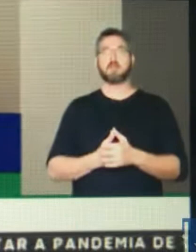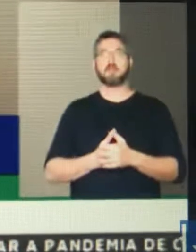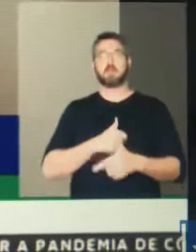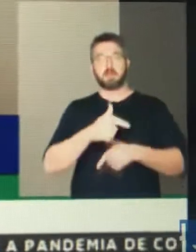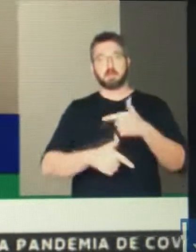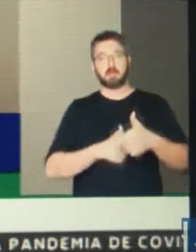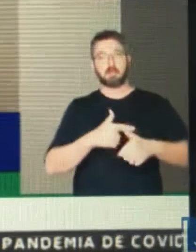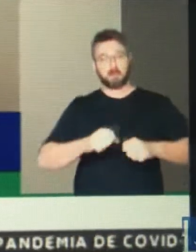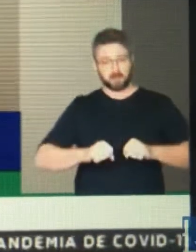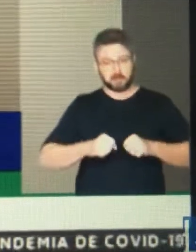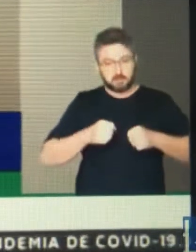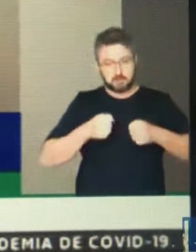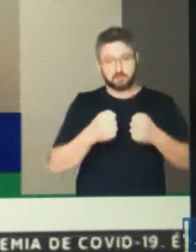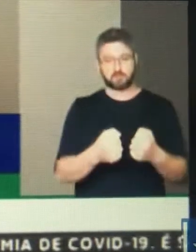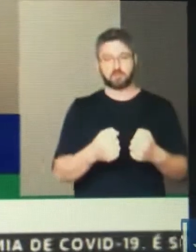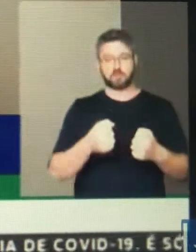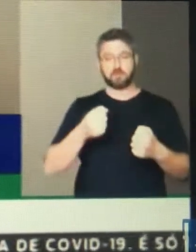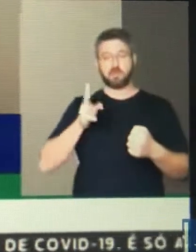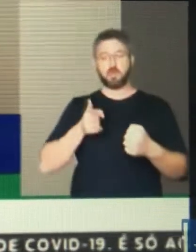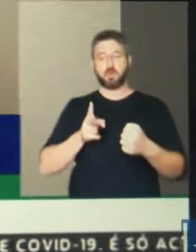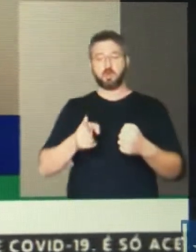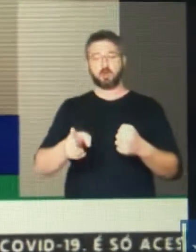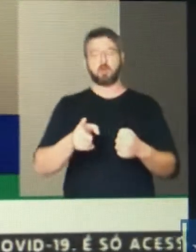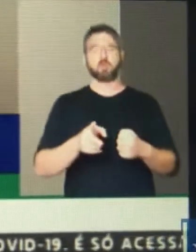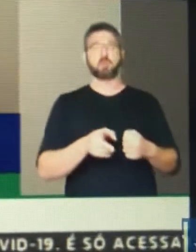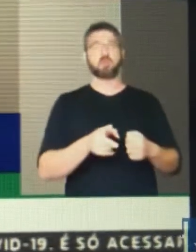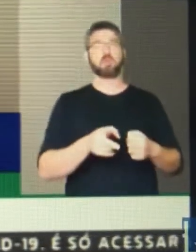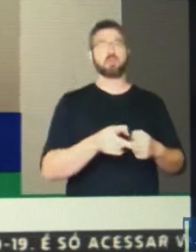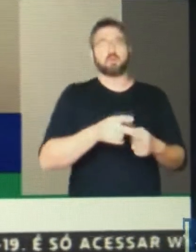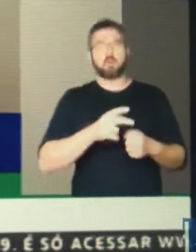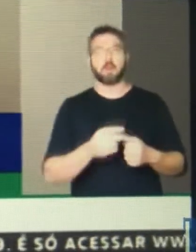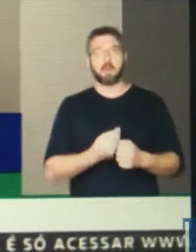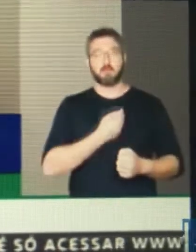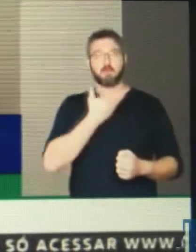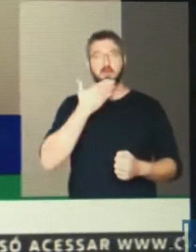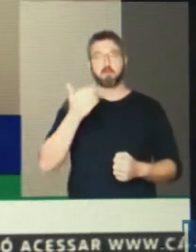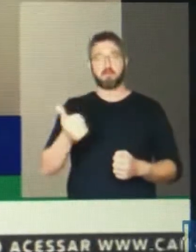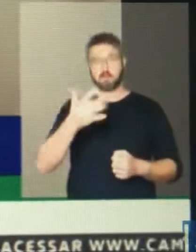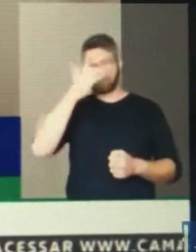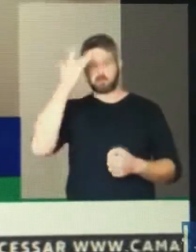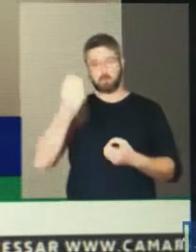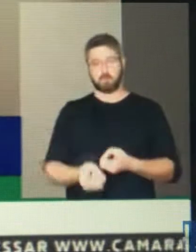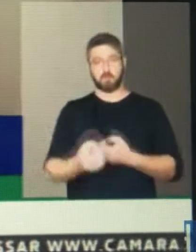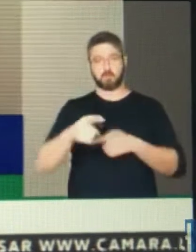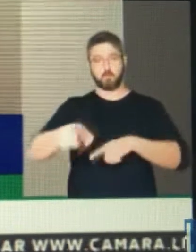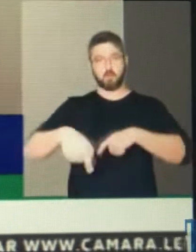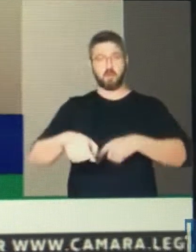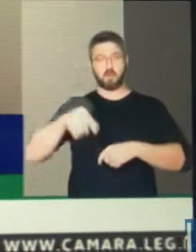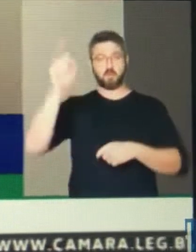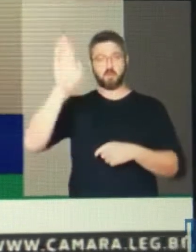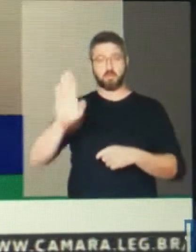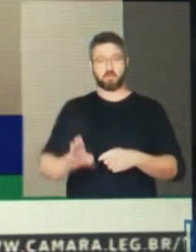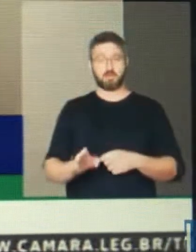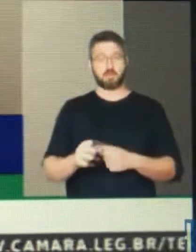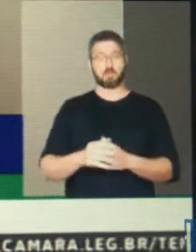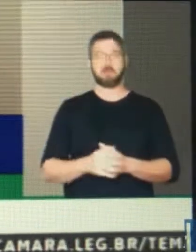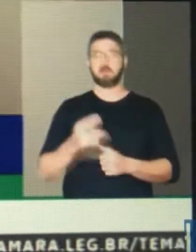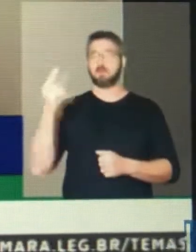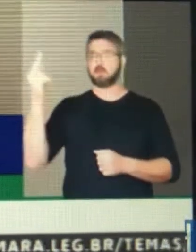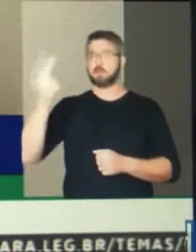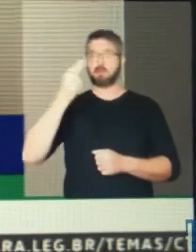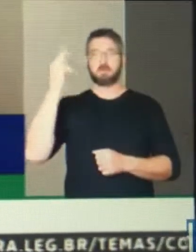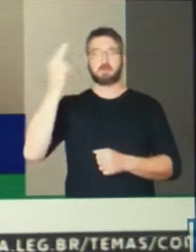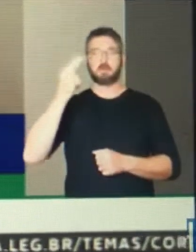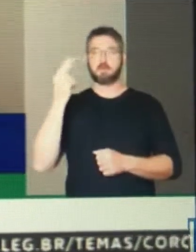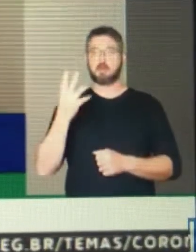forais, presidente. Não dá para compactuar com esta alarmante geografia humana do campo, presidente. O Plano